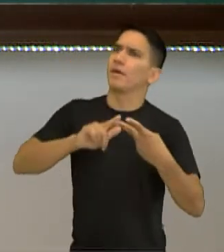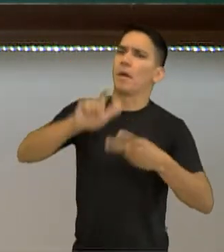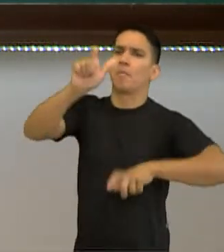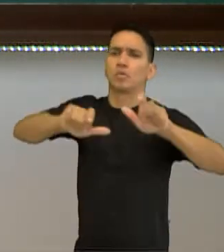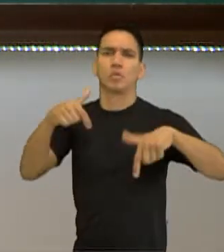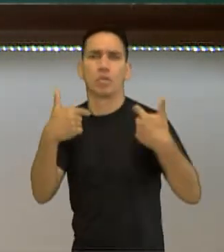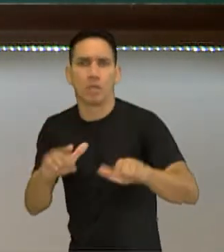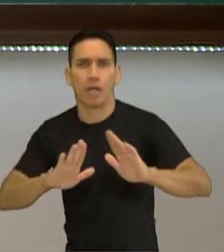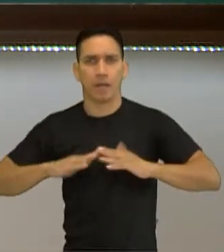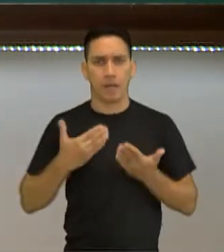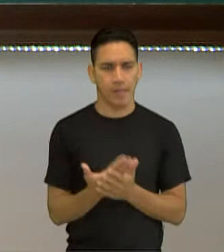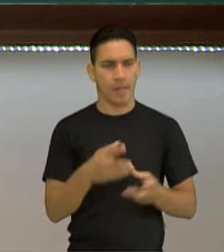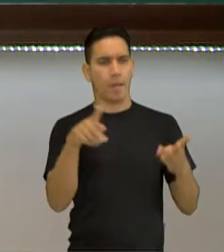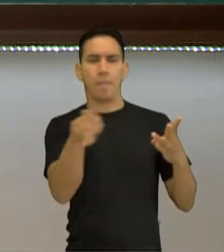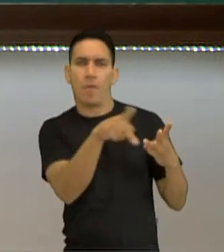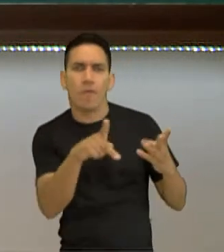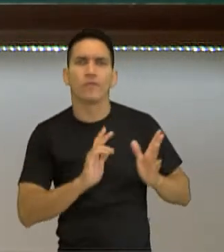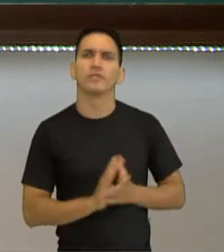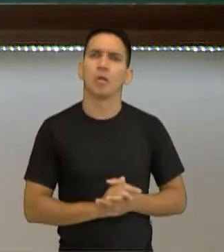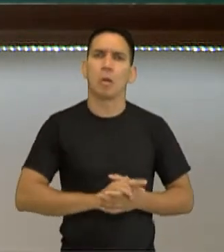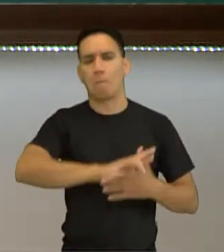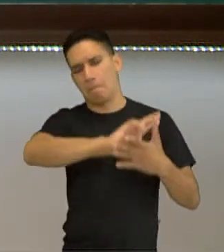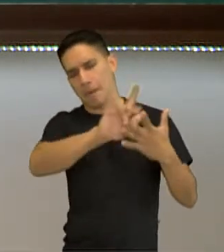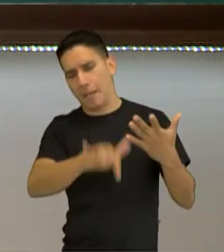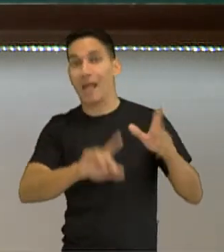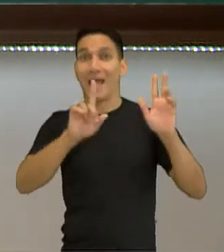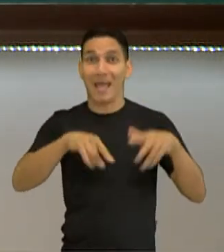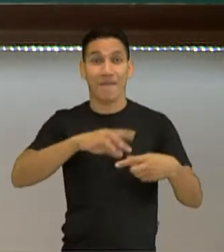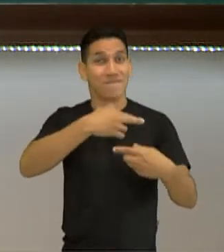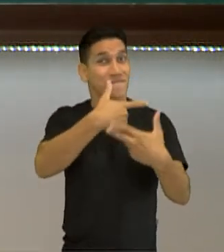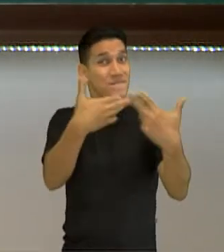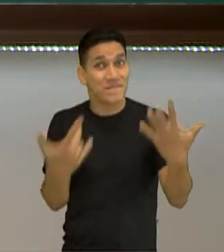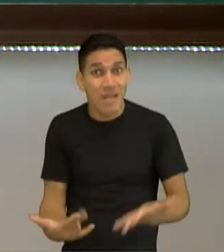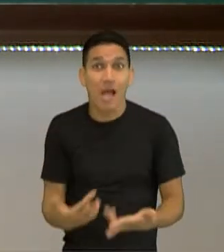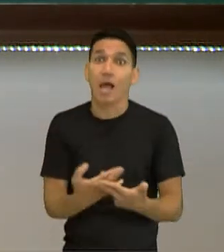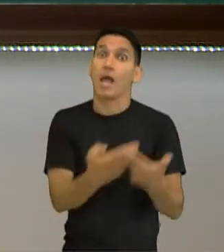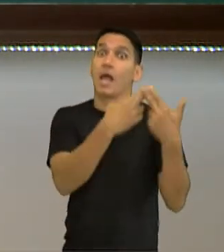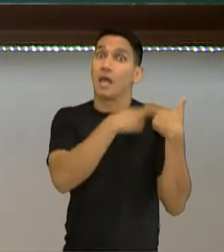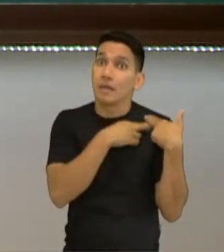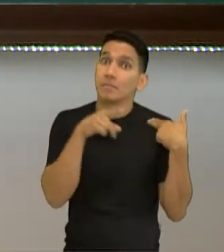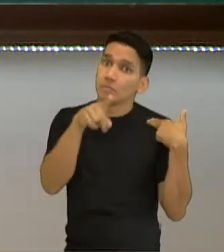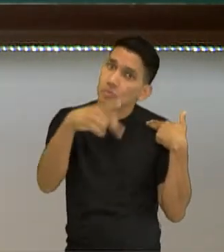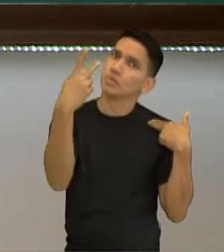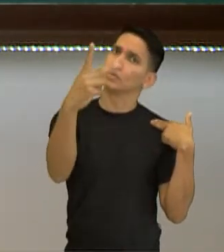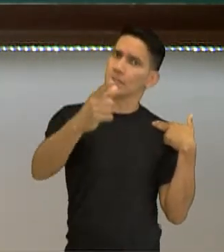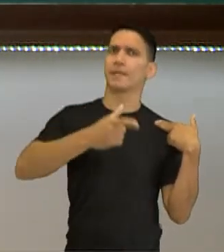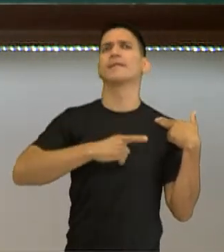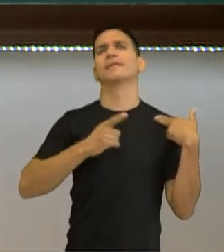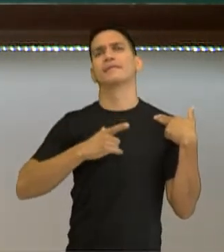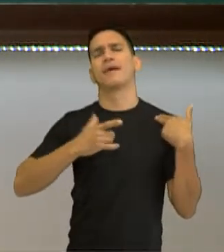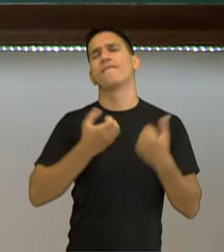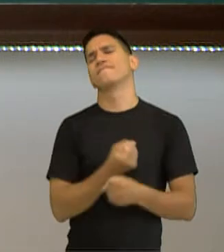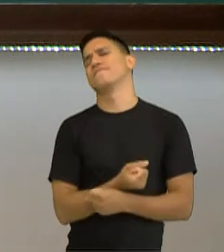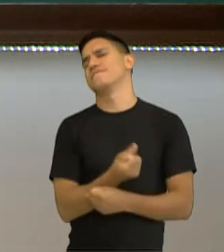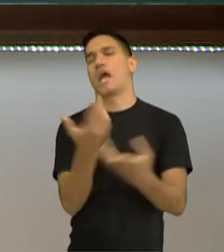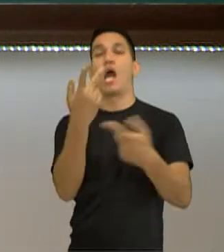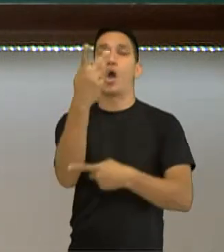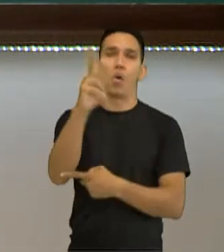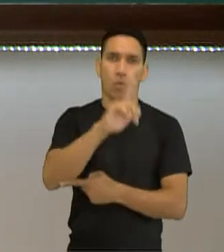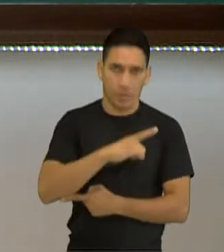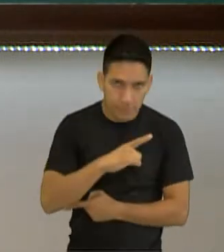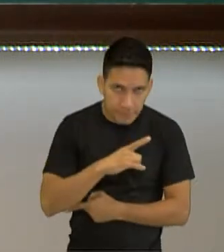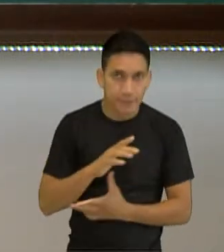da escola, professores. Então, são responsabilidades suas, entre várias outras que você pode citar.